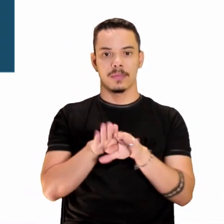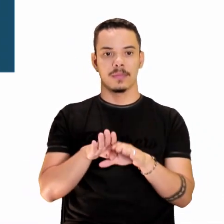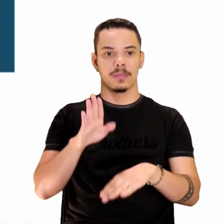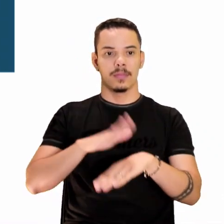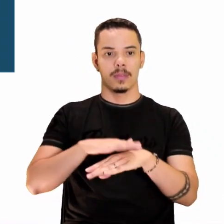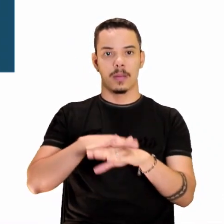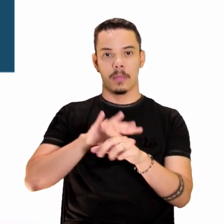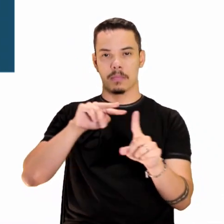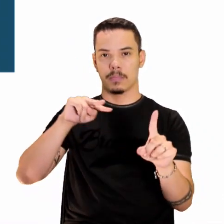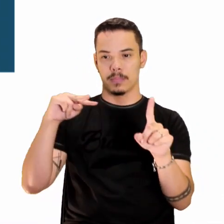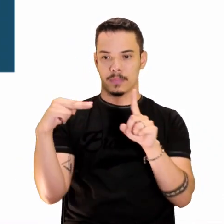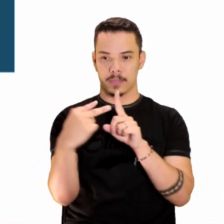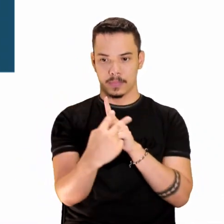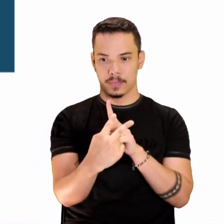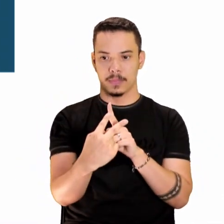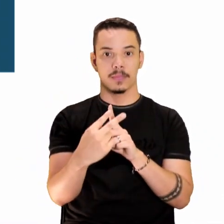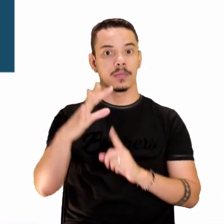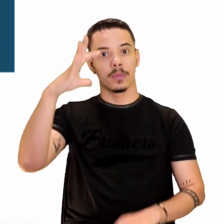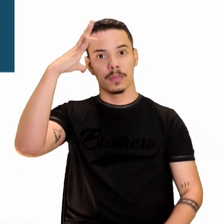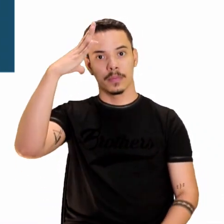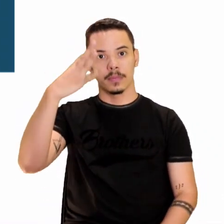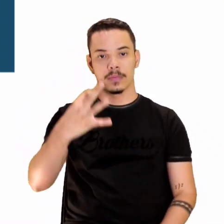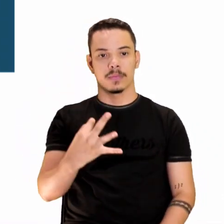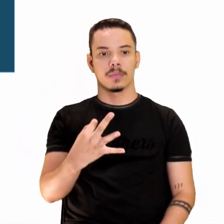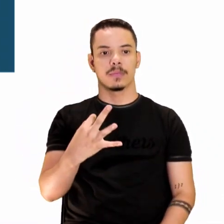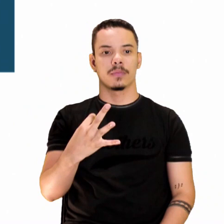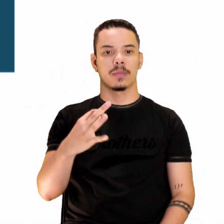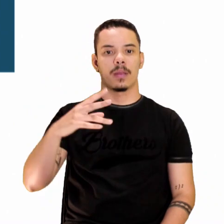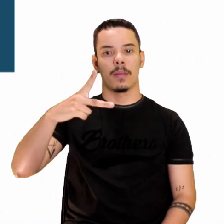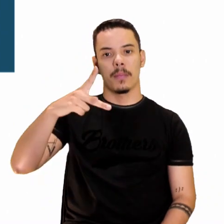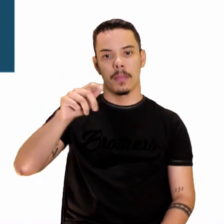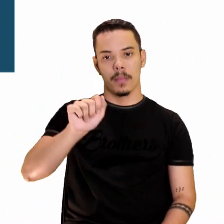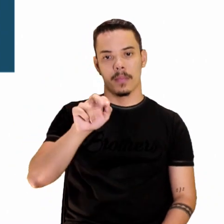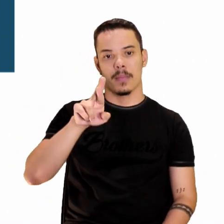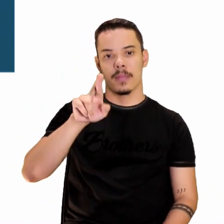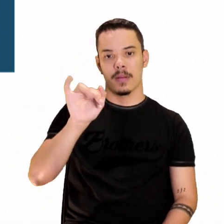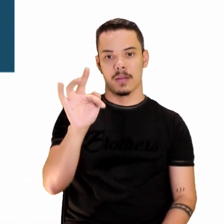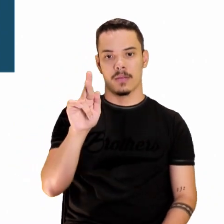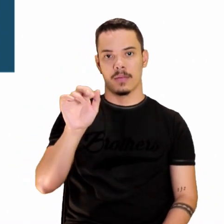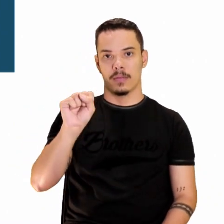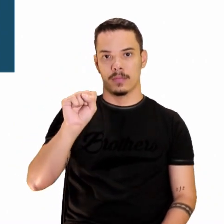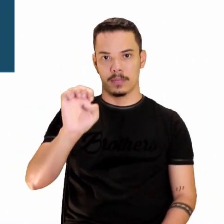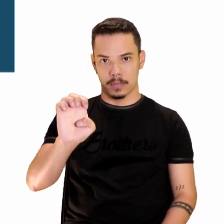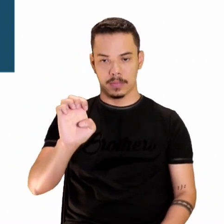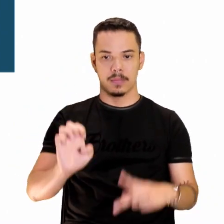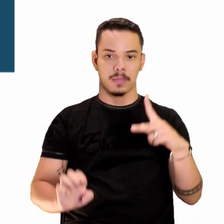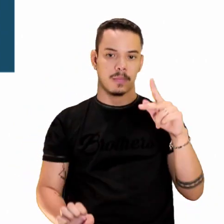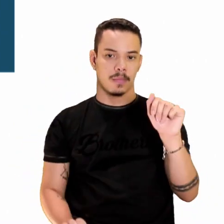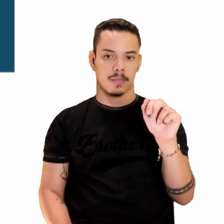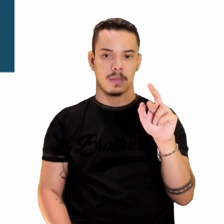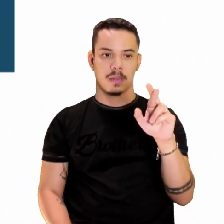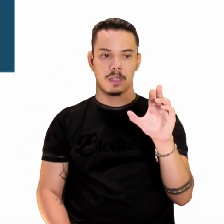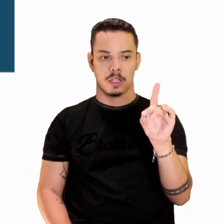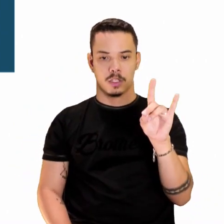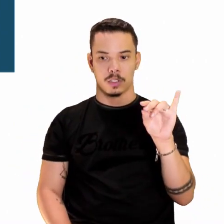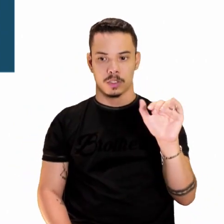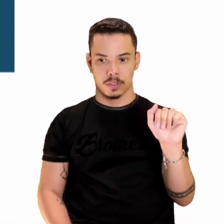perspectiva, a compreensão de paráfrase, a compreensão de paródias e